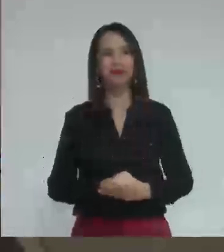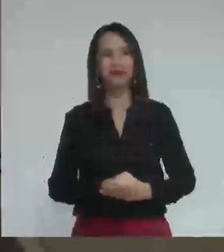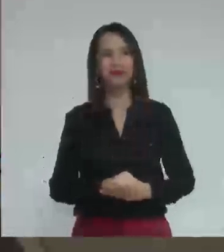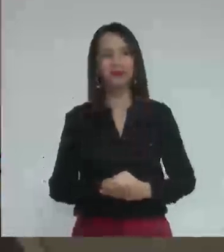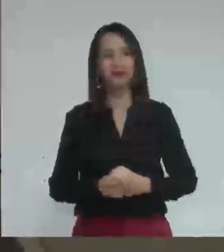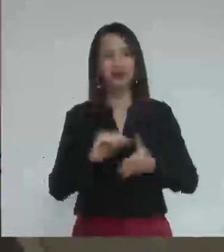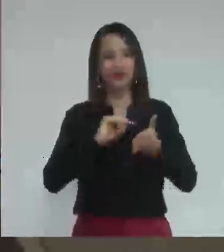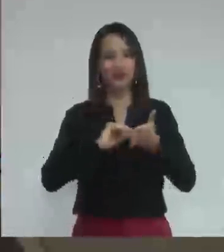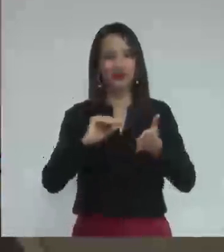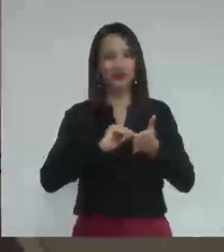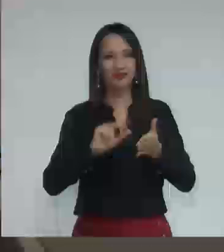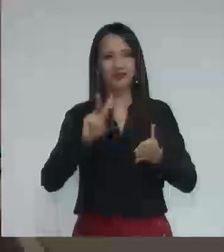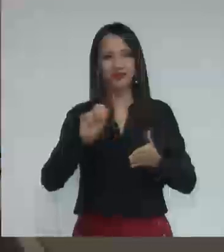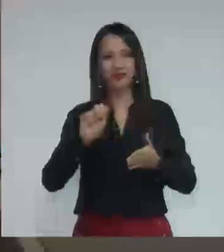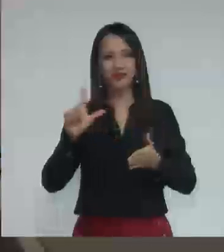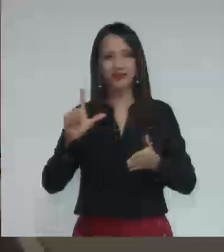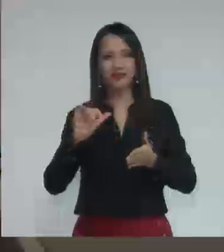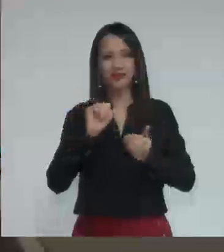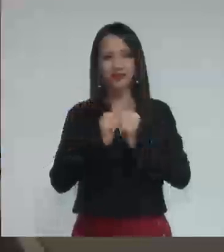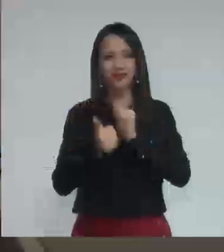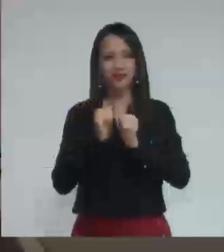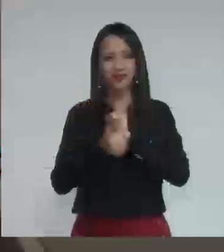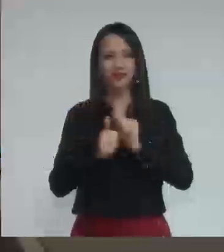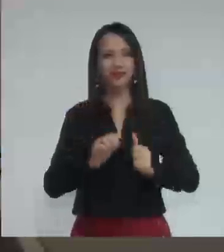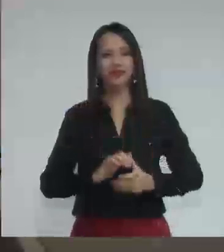secretário Val Souza, secretário de esporte,